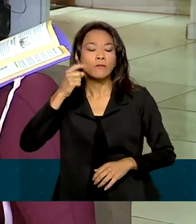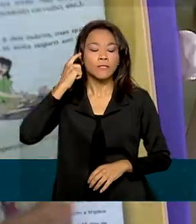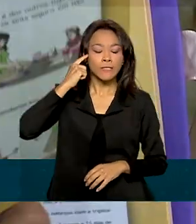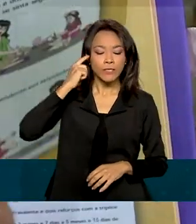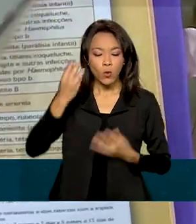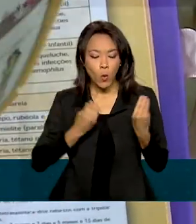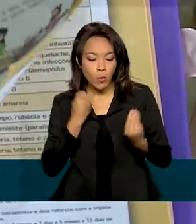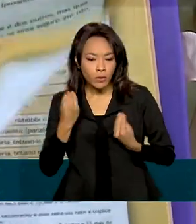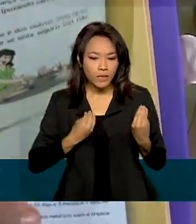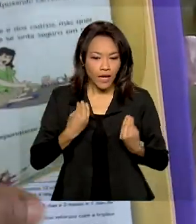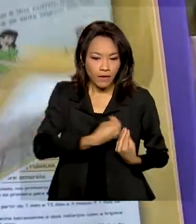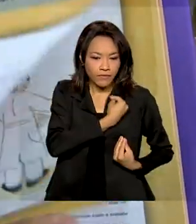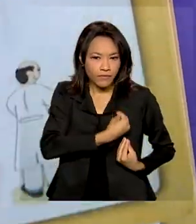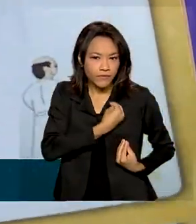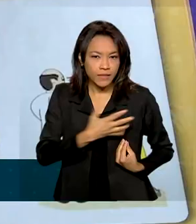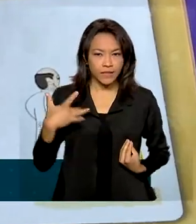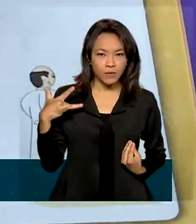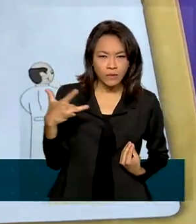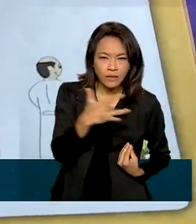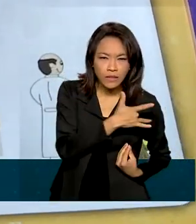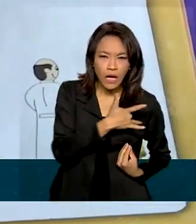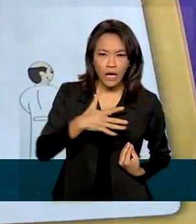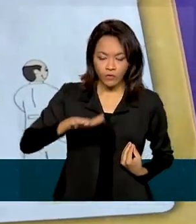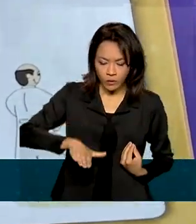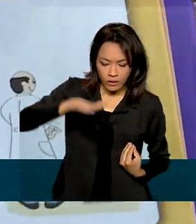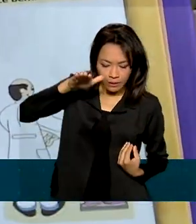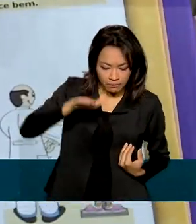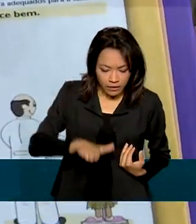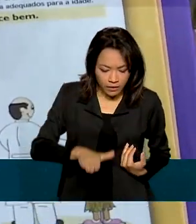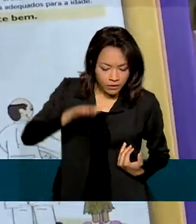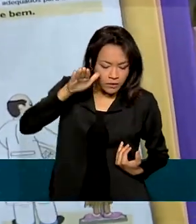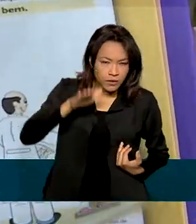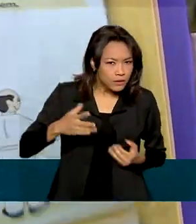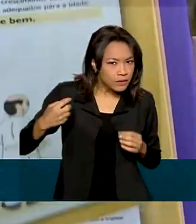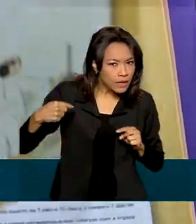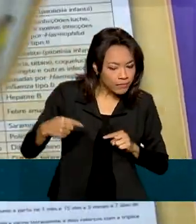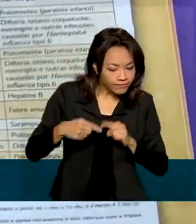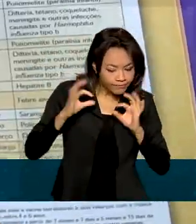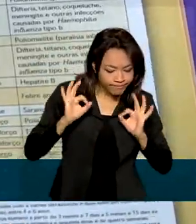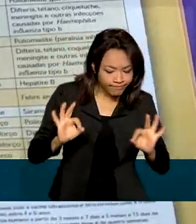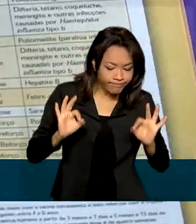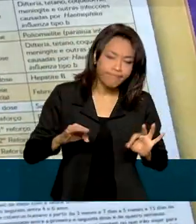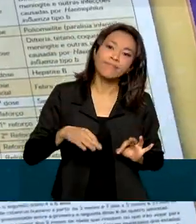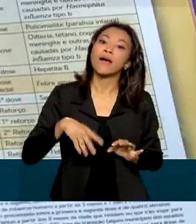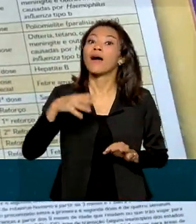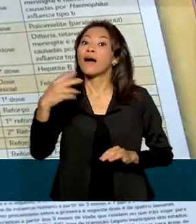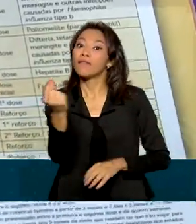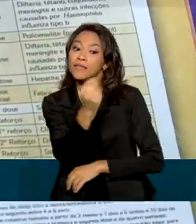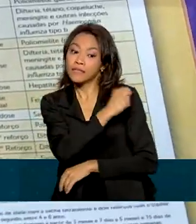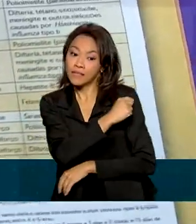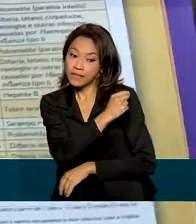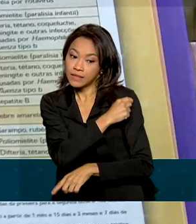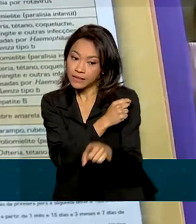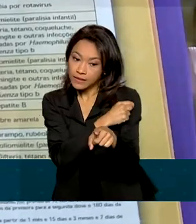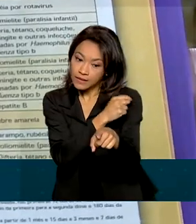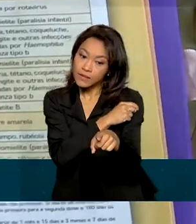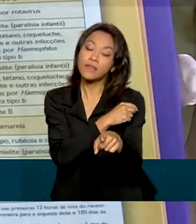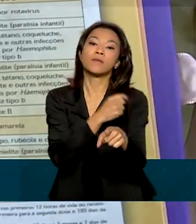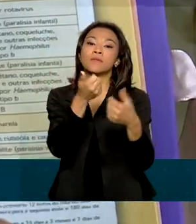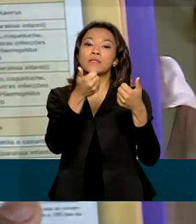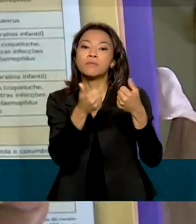desenvolvimento, o tamanho da criança, a vacinação que tem toda,